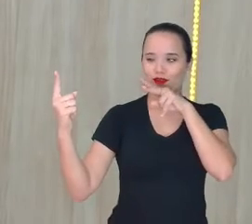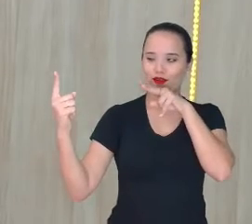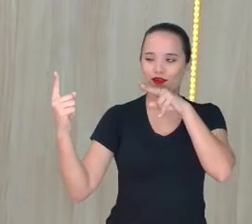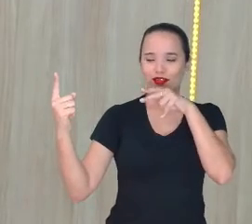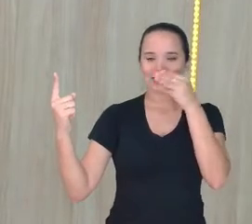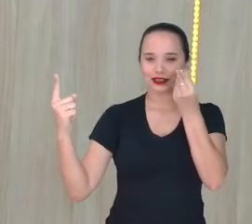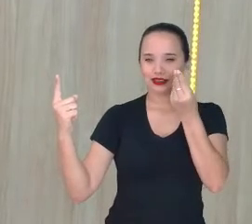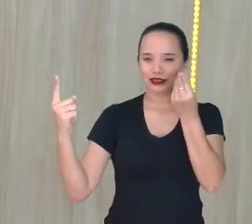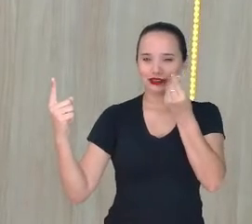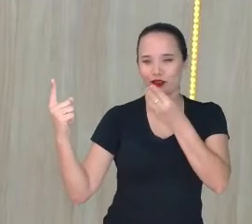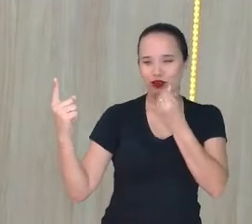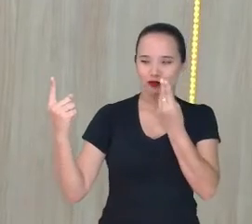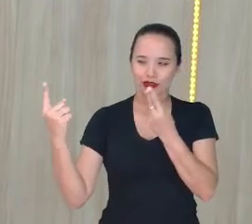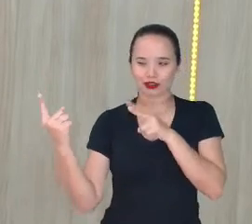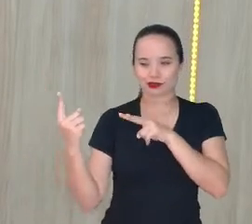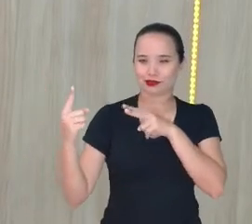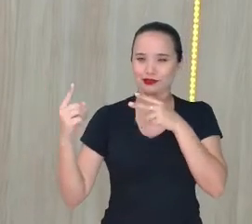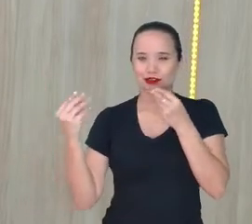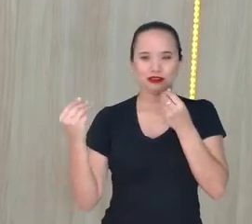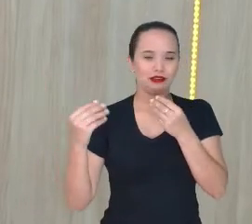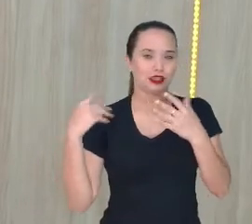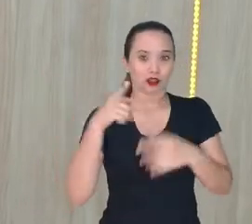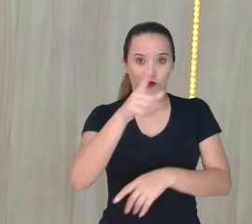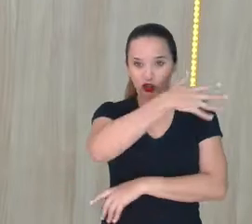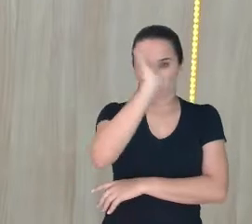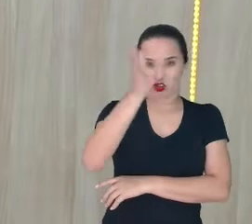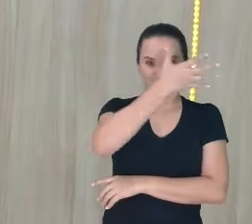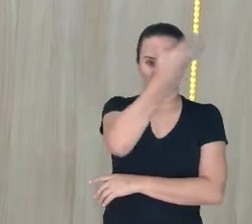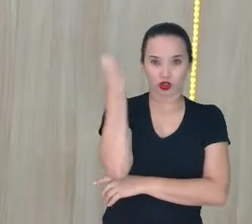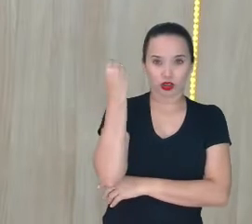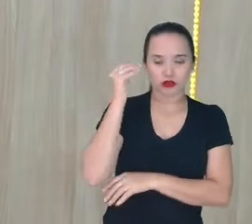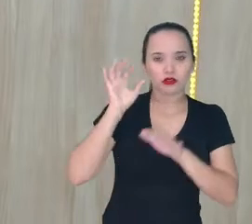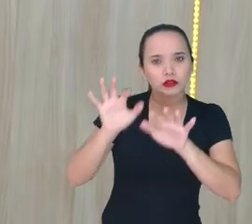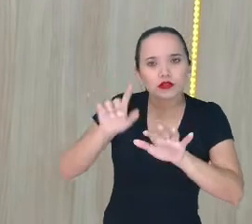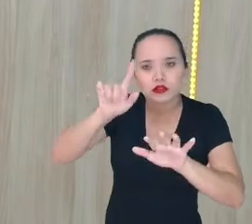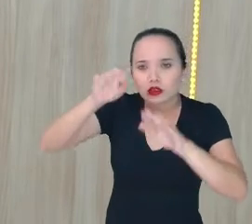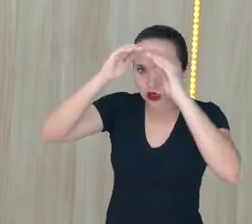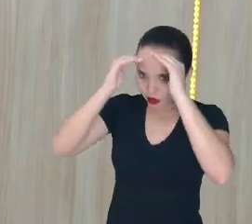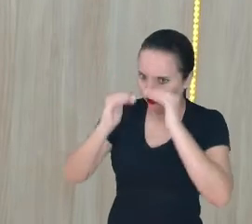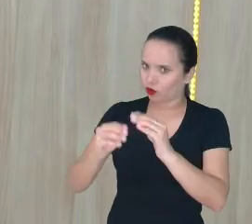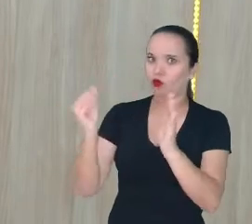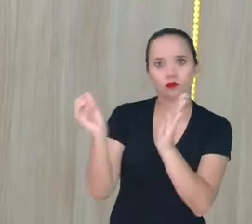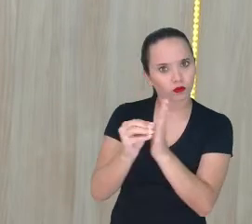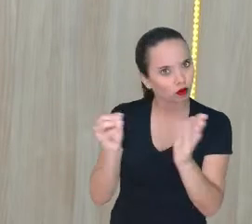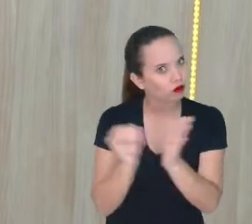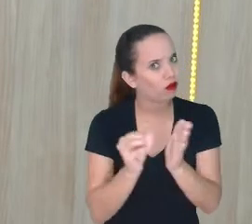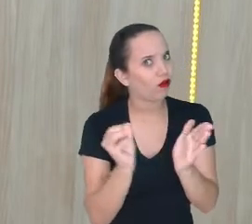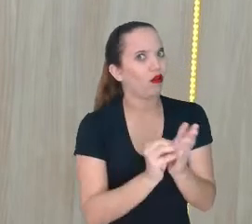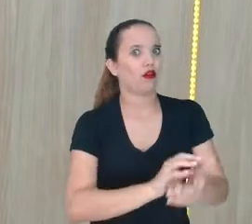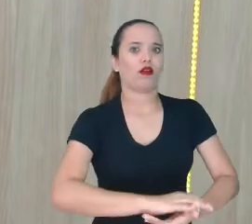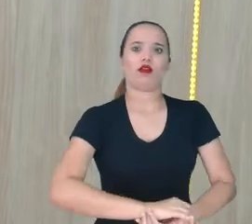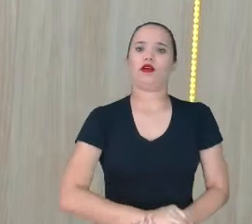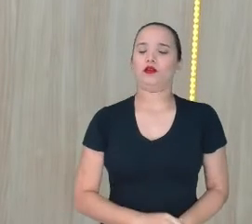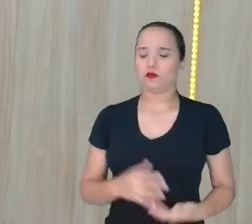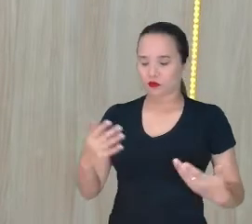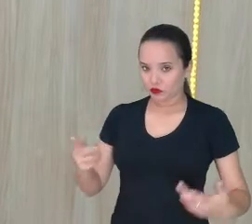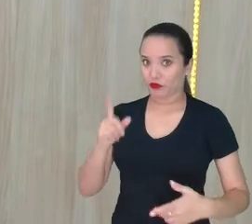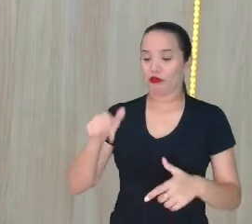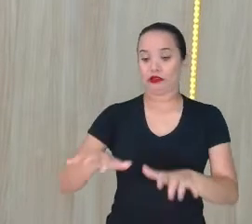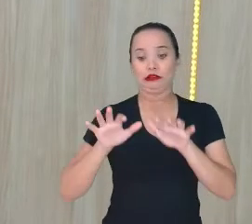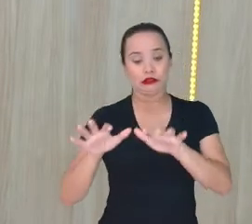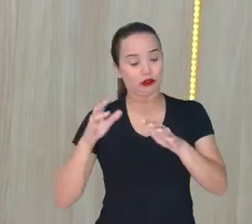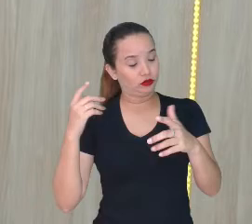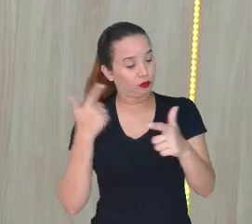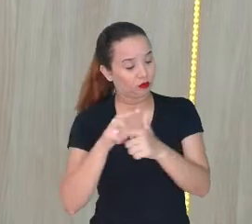parceiro Eita que atitude Desrespeitosa Professora Isso dá uma bronca Tão grande Mas assim Independentemente